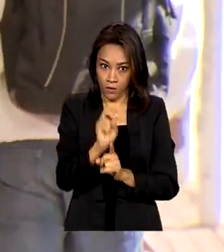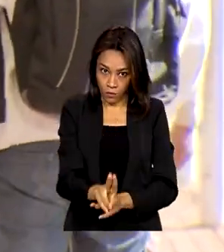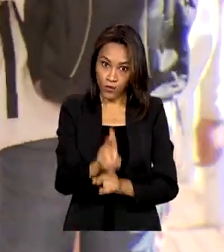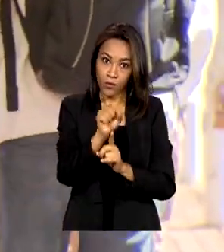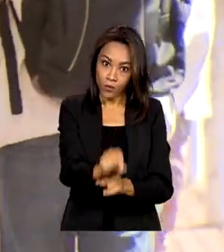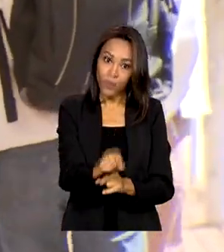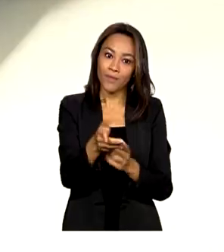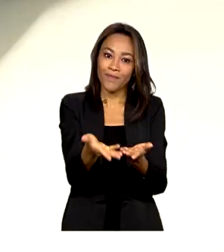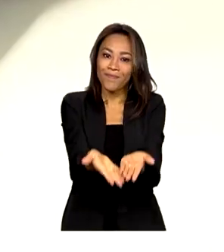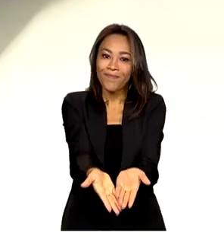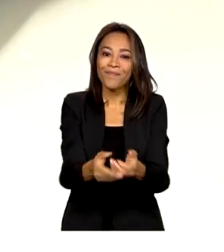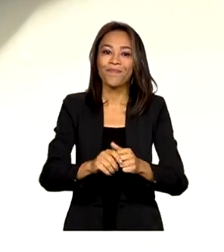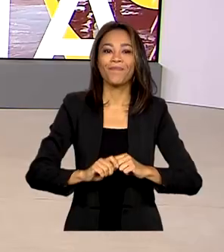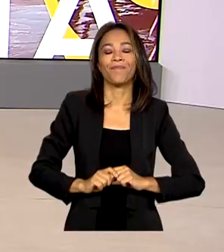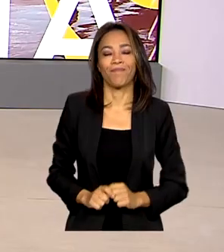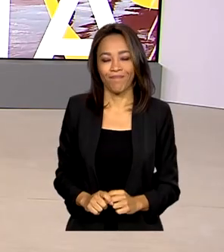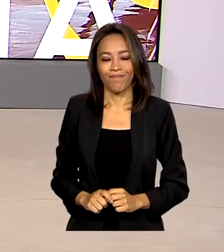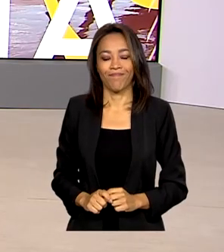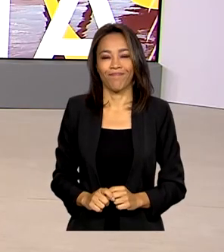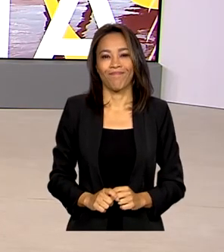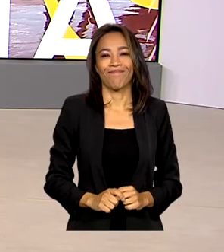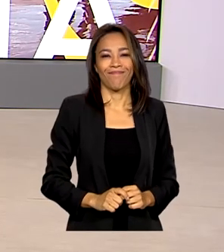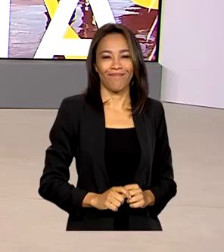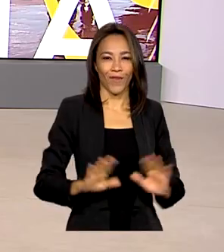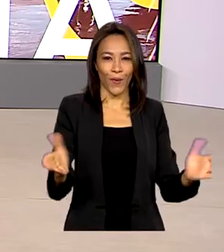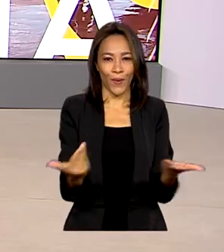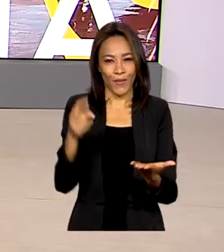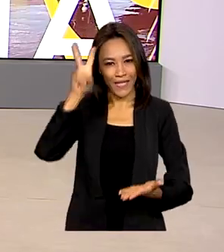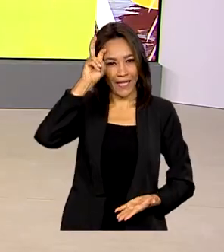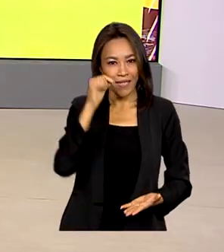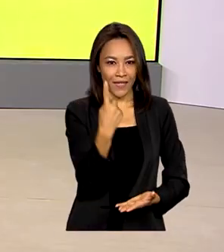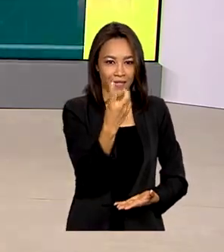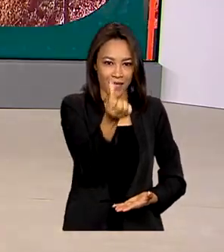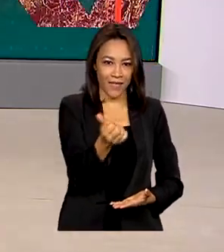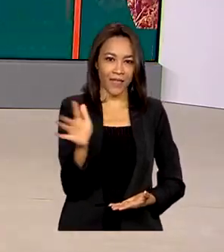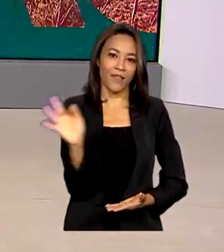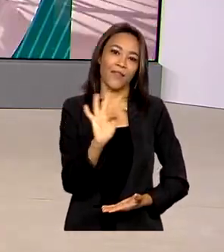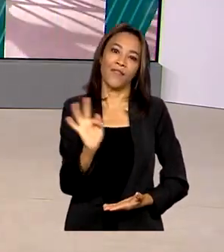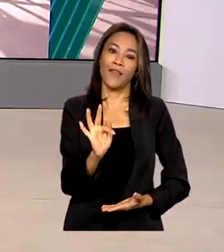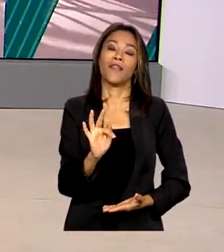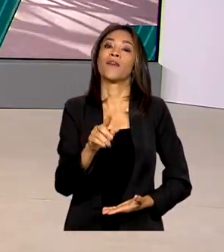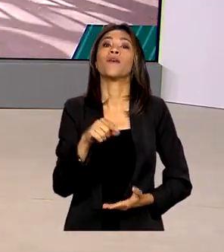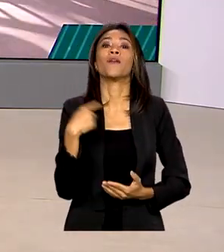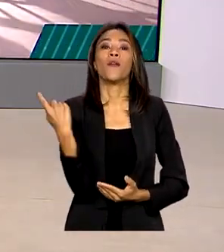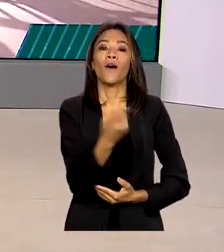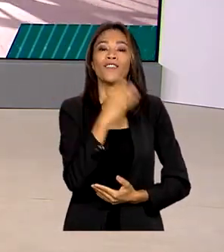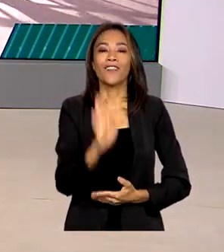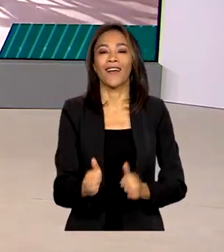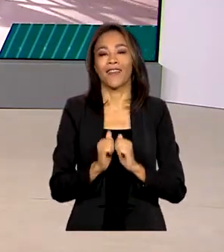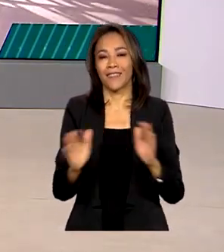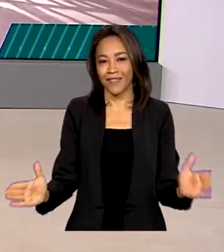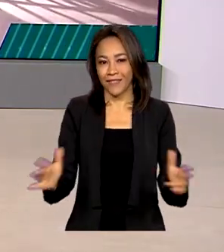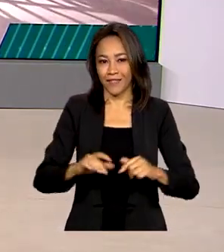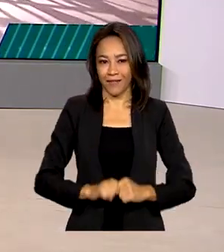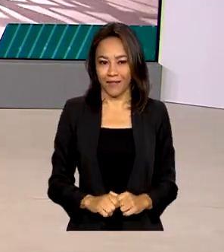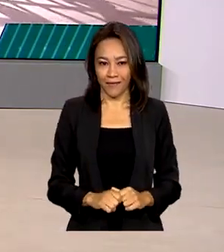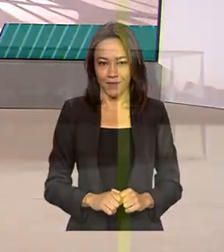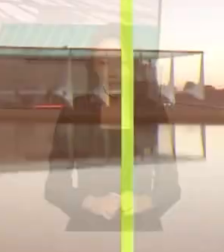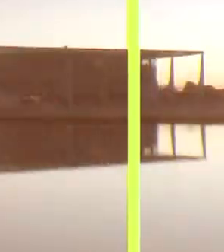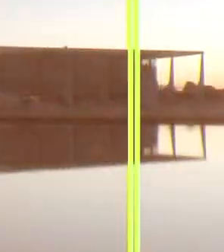de Seleção Unificada. Quinta-feira, 16 de fevereiro, o Brasil em Dia já está no ar.